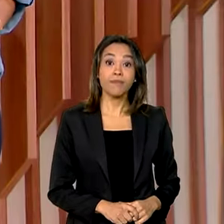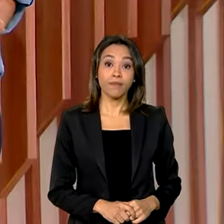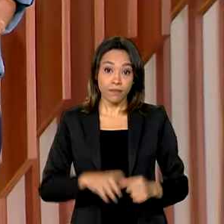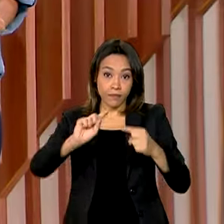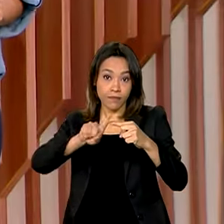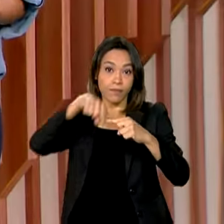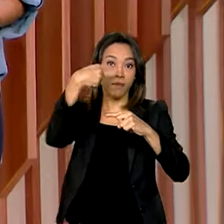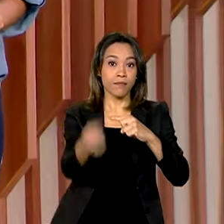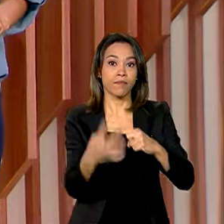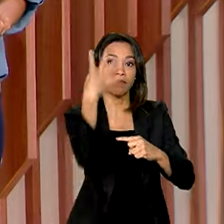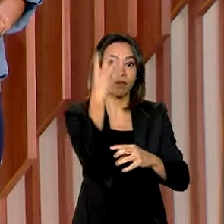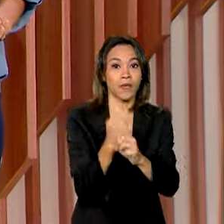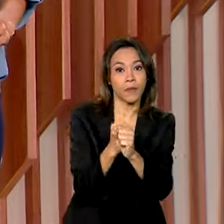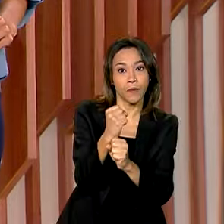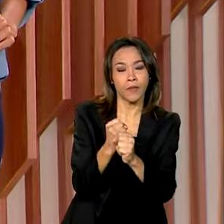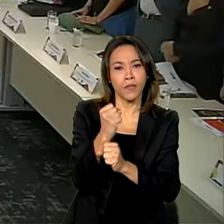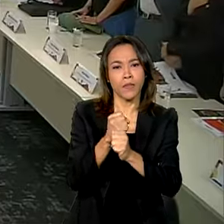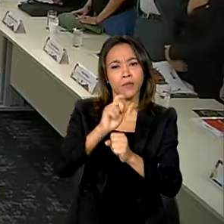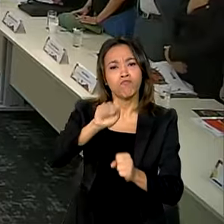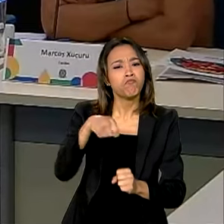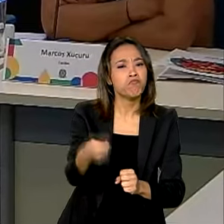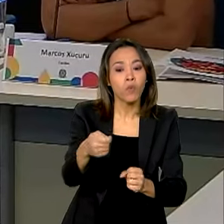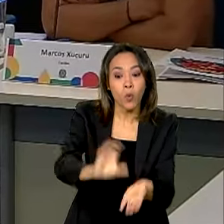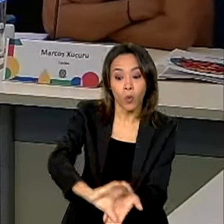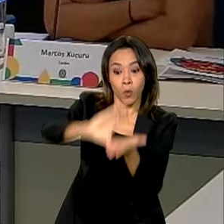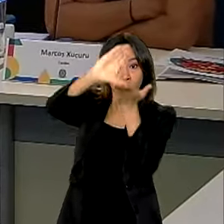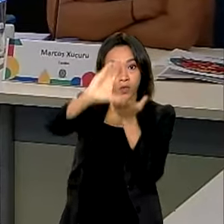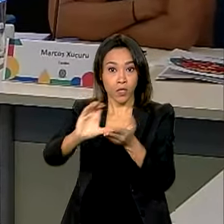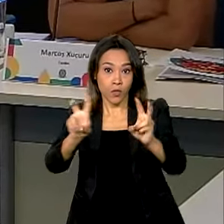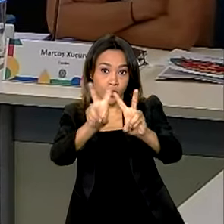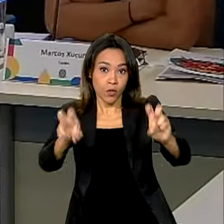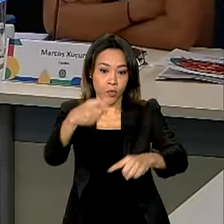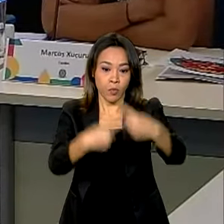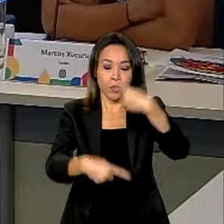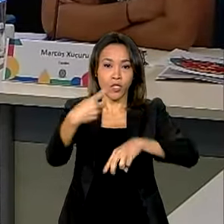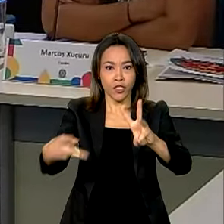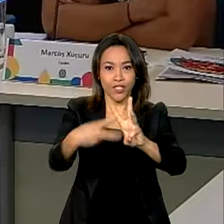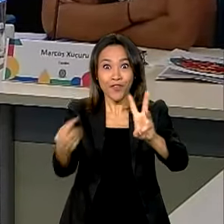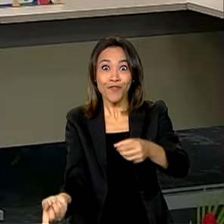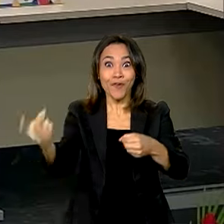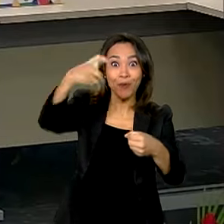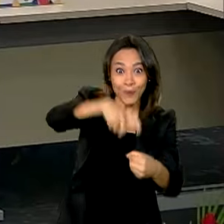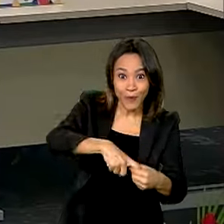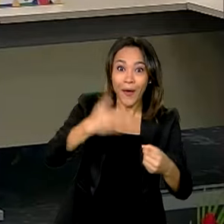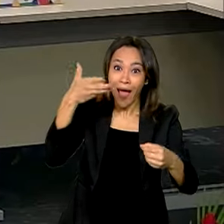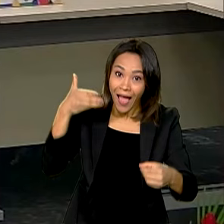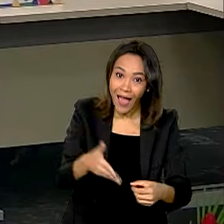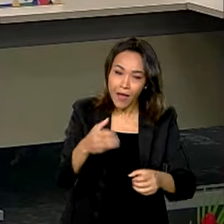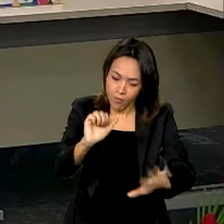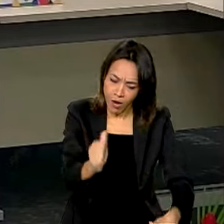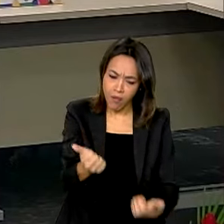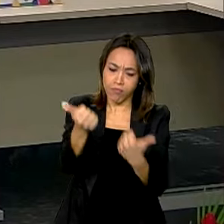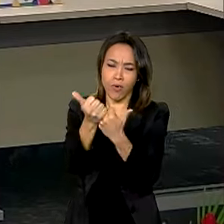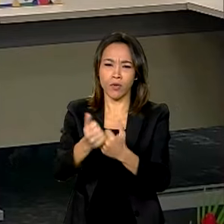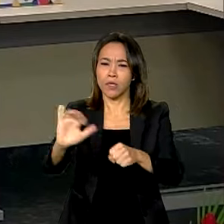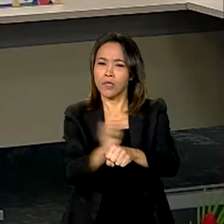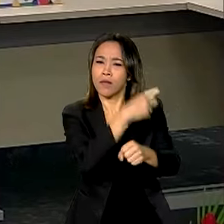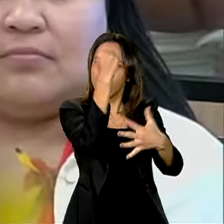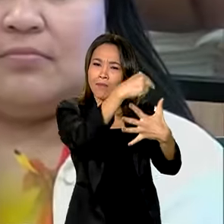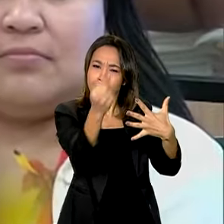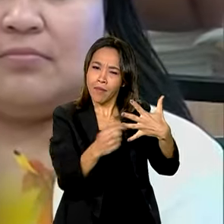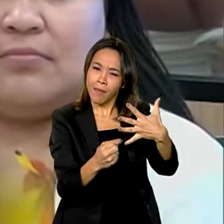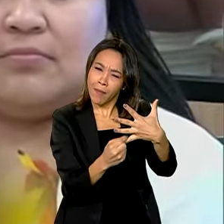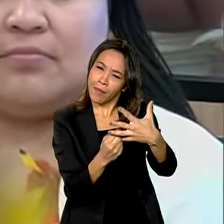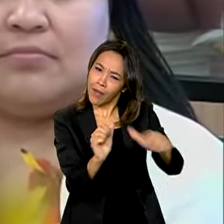Depois de quatro anos, Conselho Nacional de Política Indigenista está de volta. É o fortalecimento das ações em